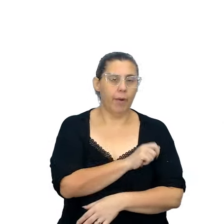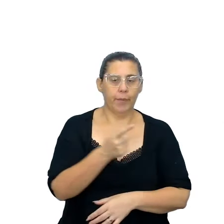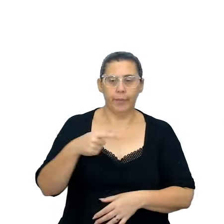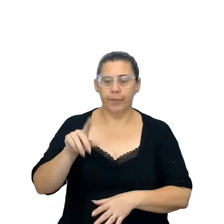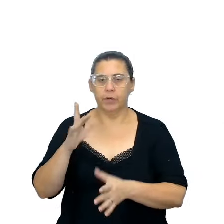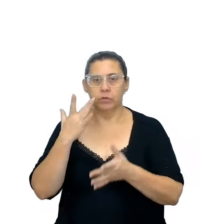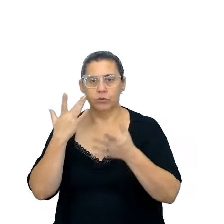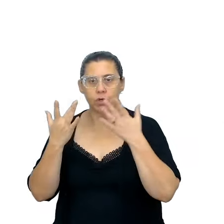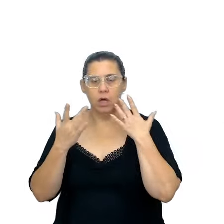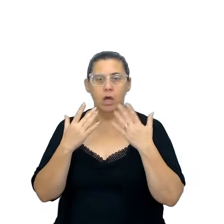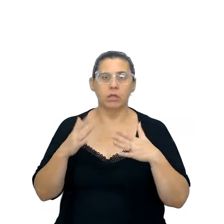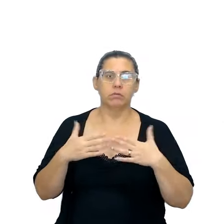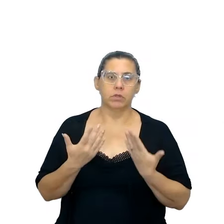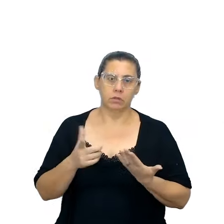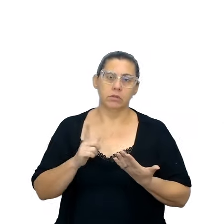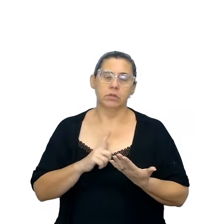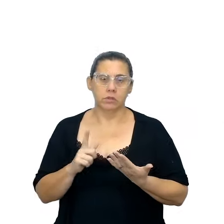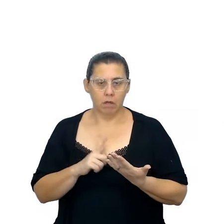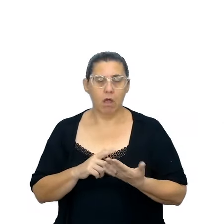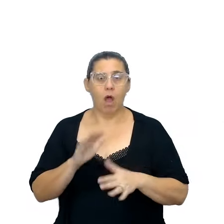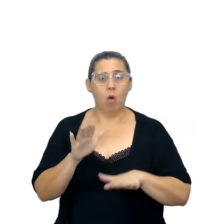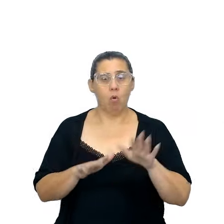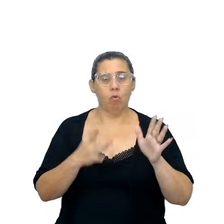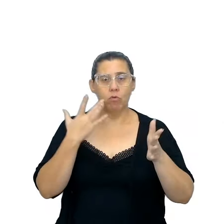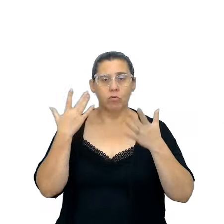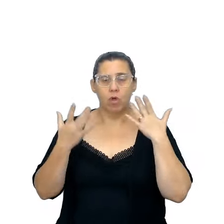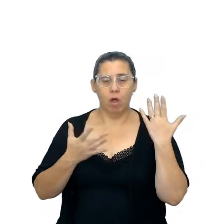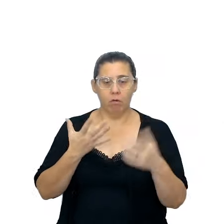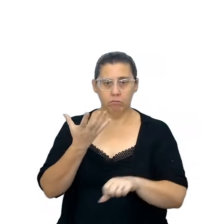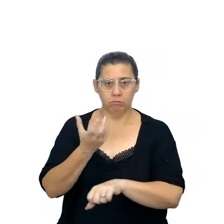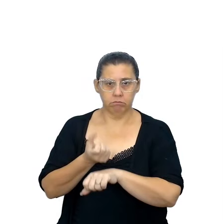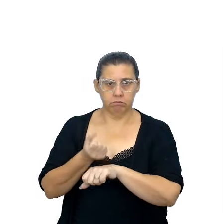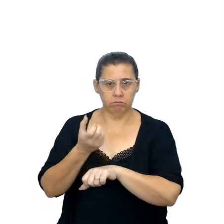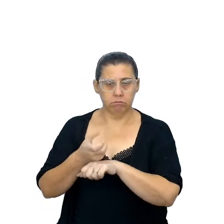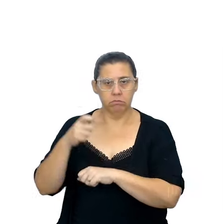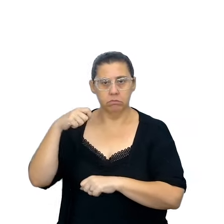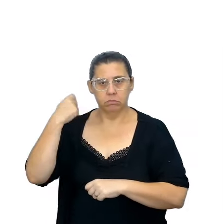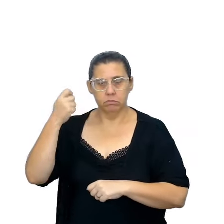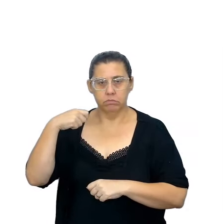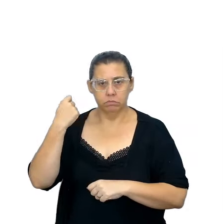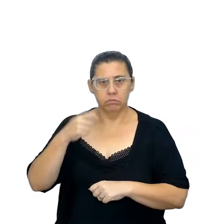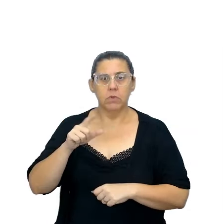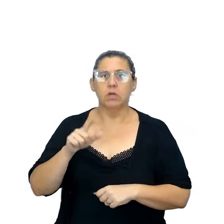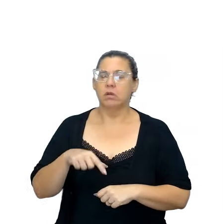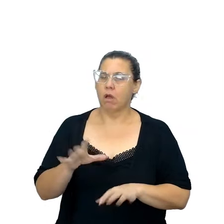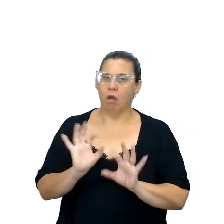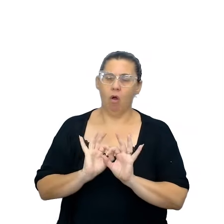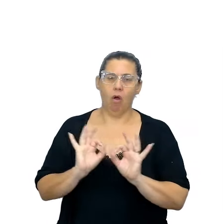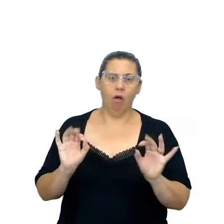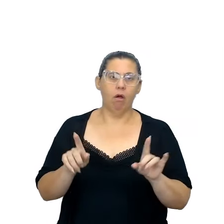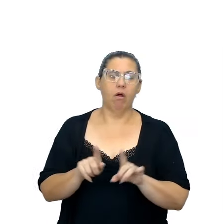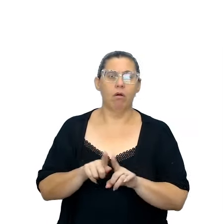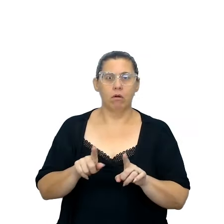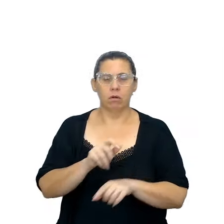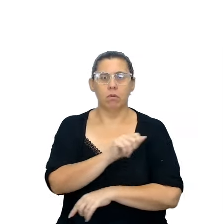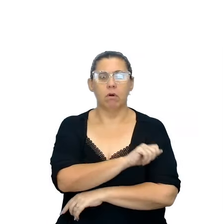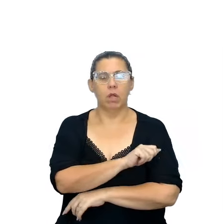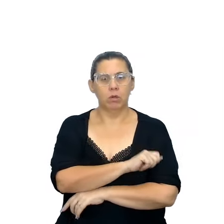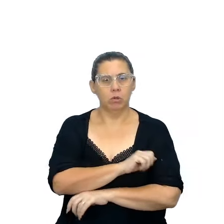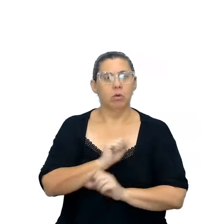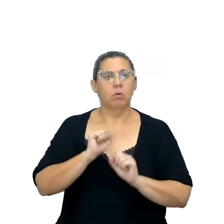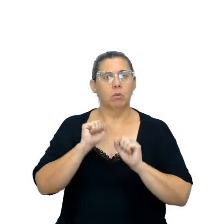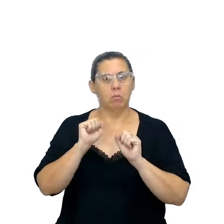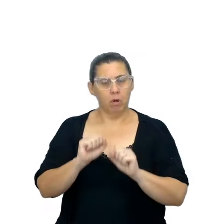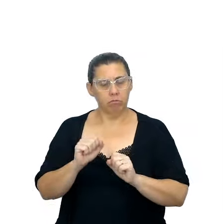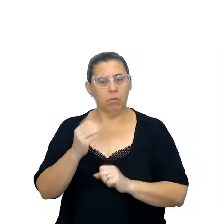teatro, então, existem algumas peças que são gravadas em vídeos e é muito rica, né, para que o estudante possa